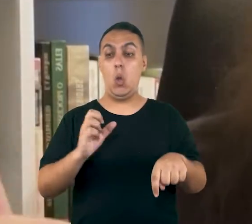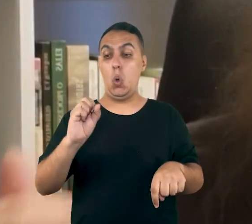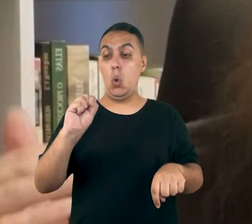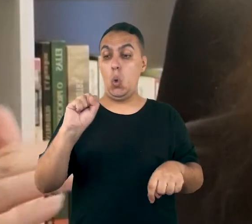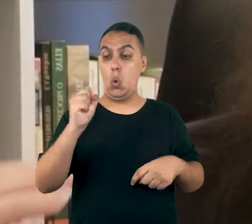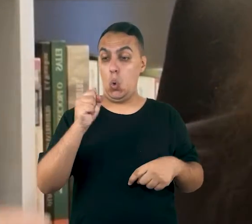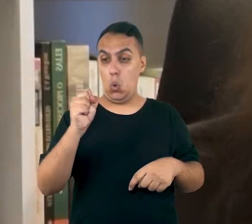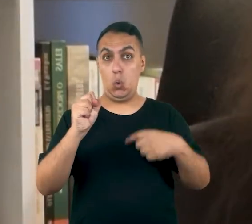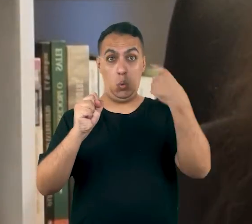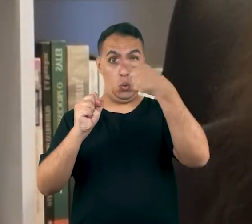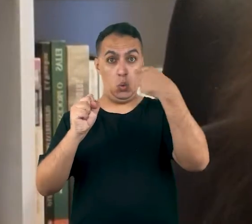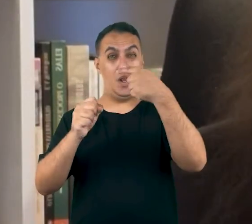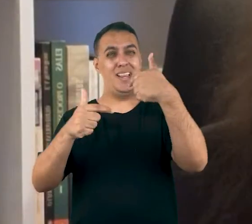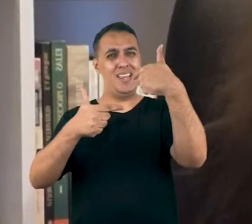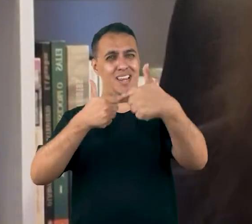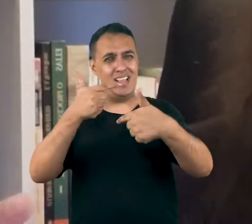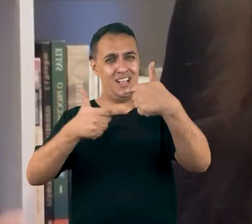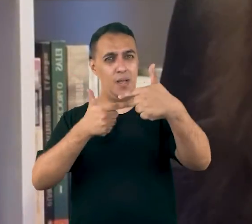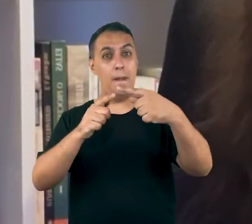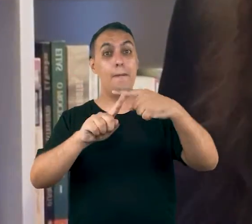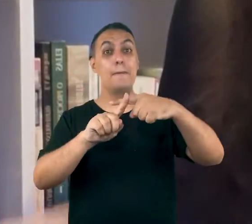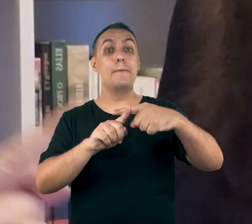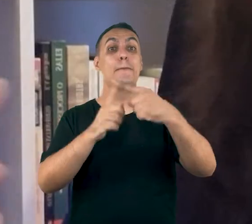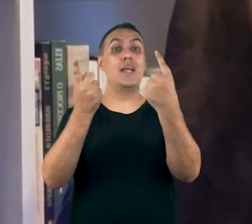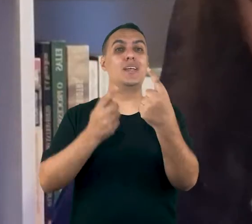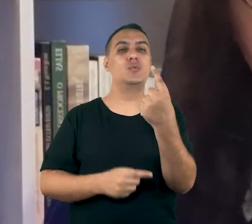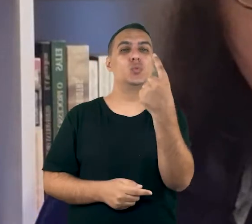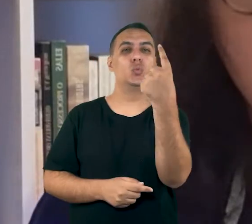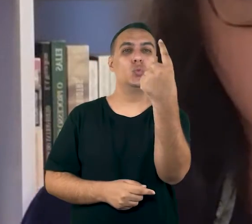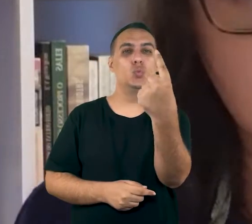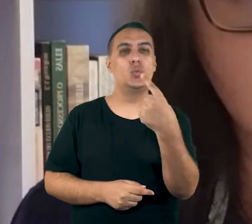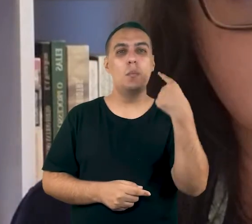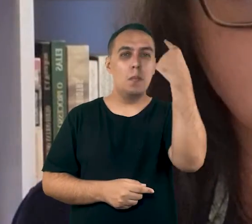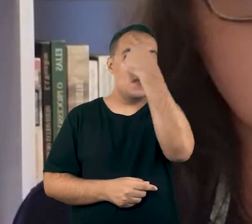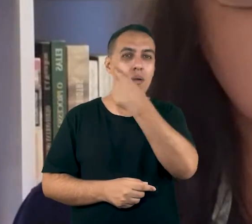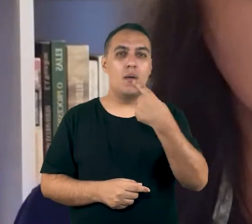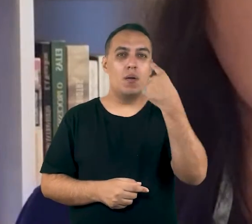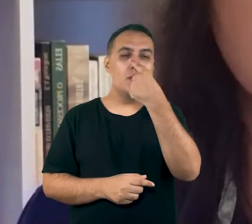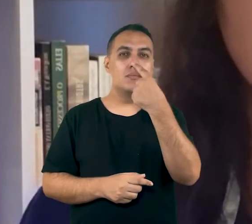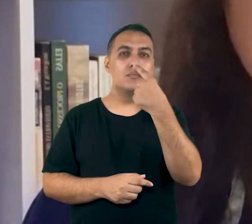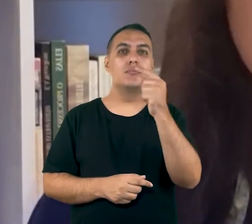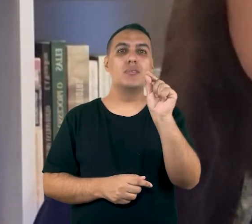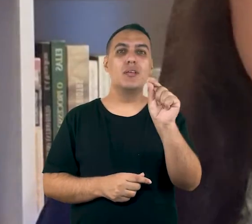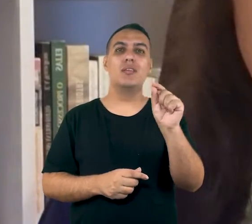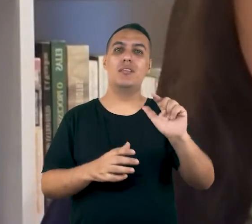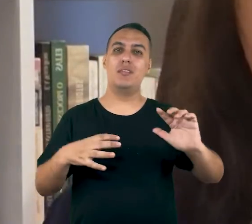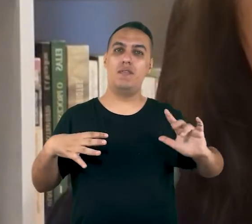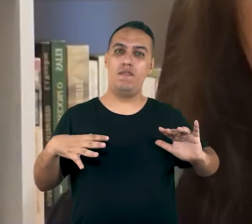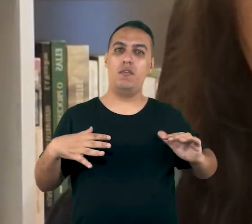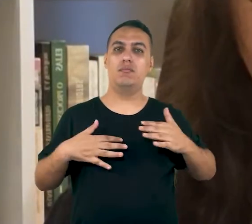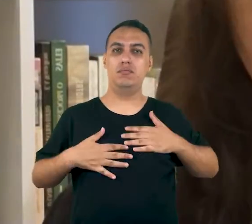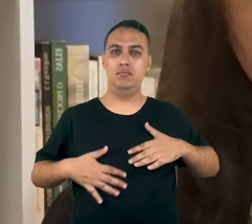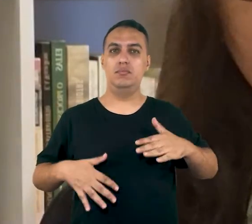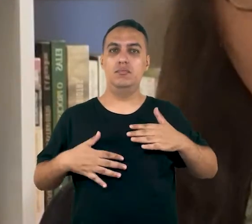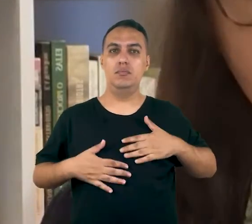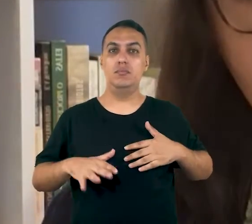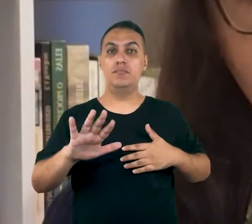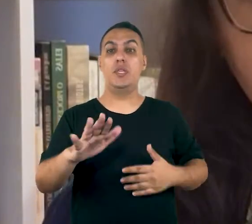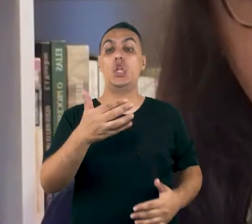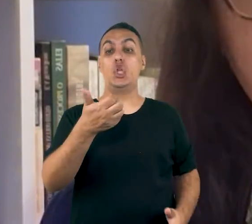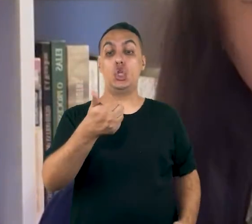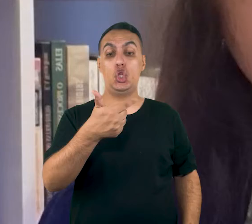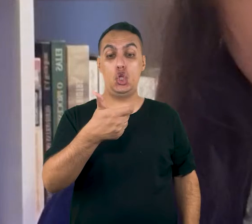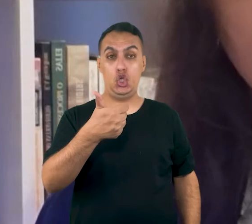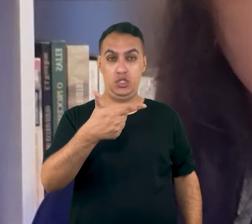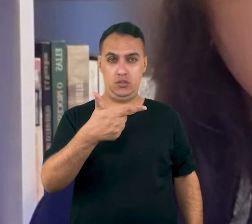efetivamente trabalhadas mais uma hora do intervalo. Já no caso da jornada de 12